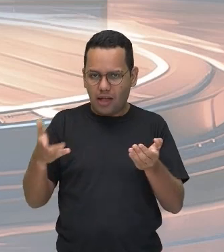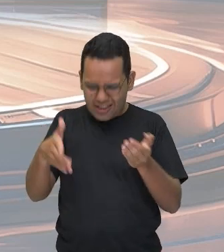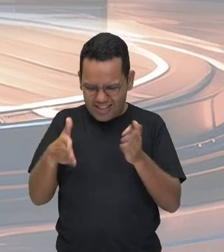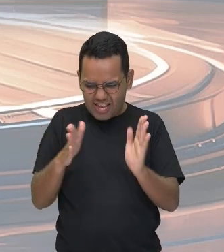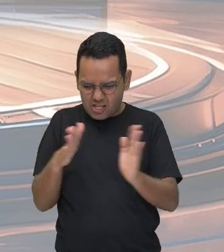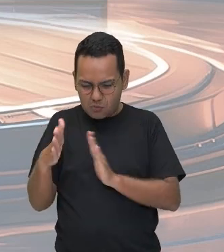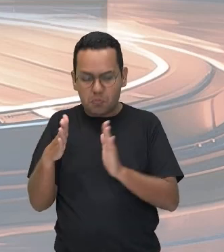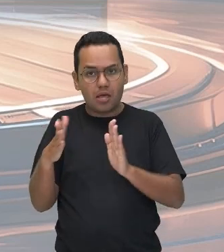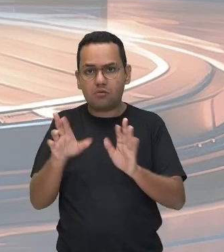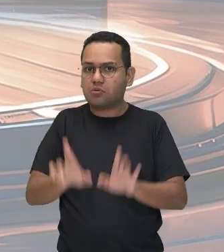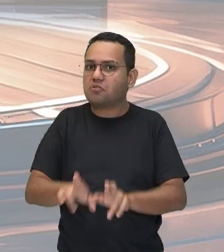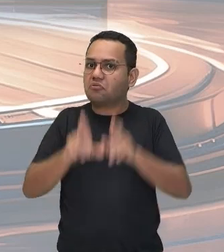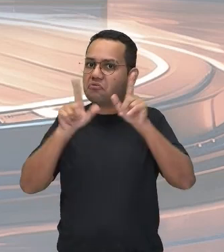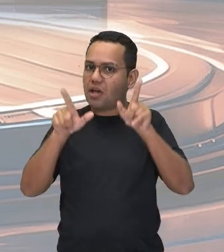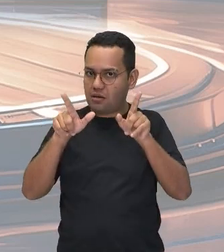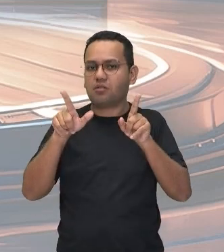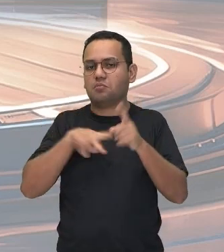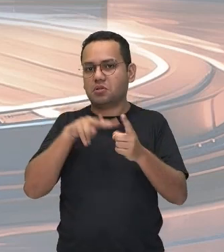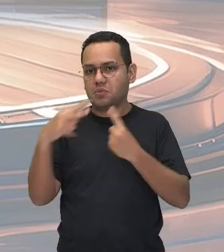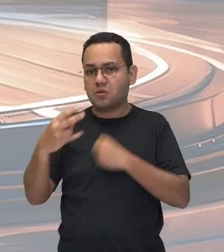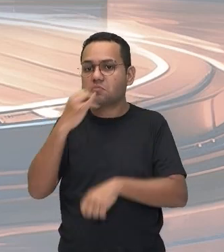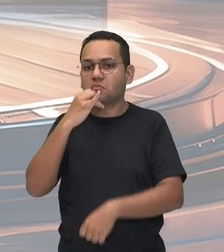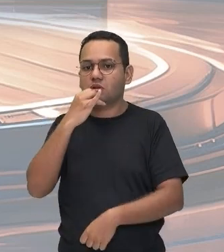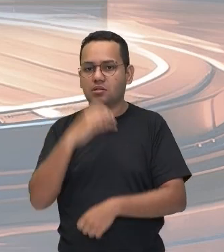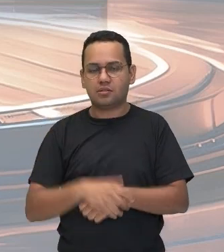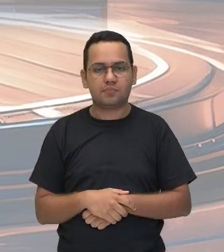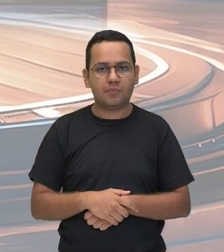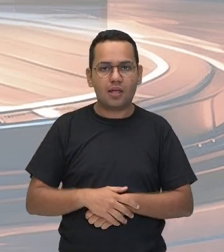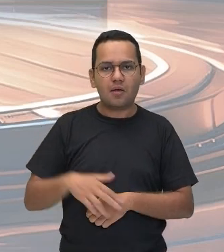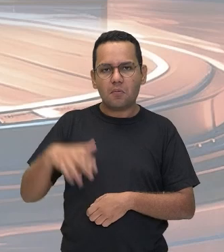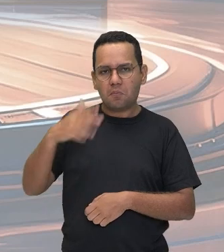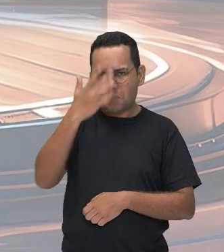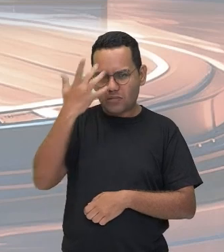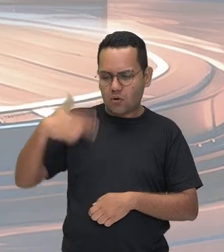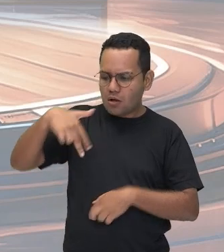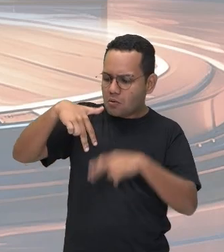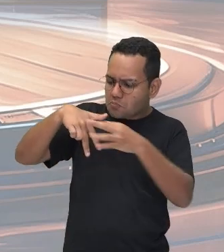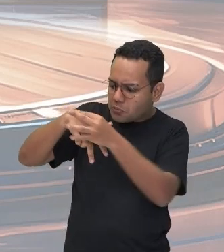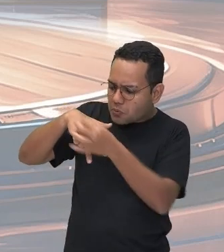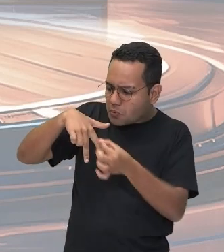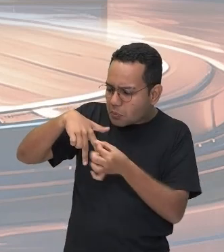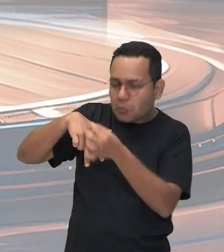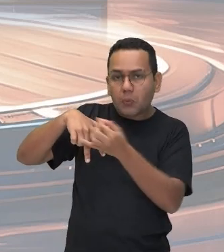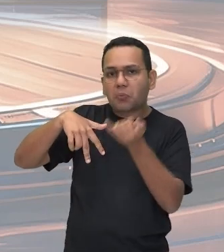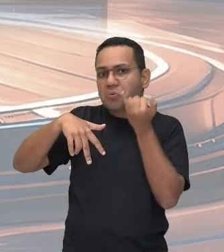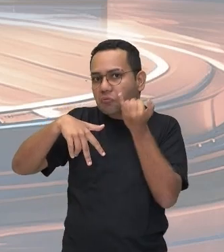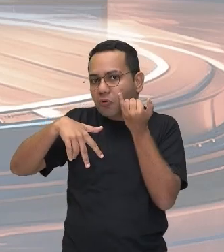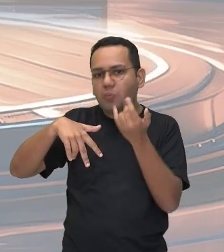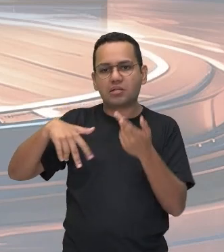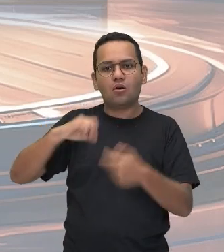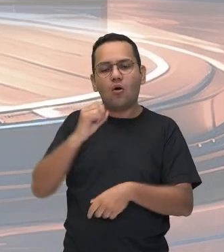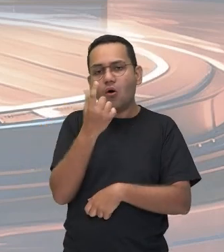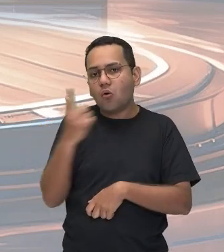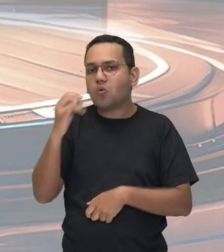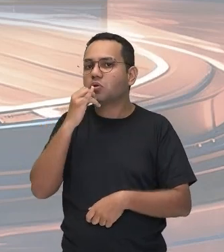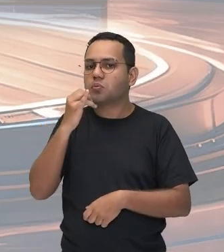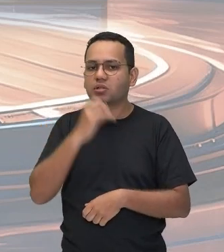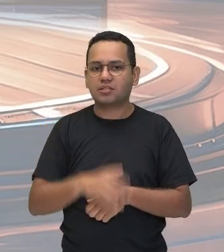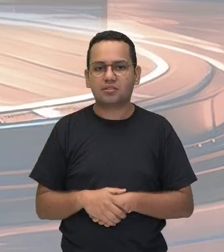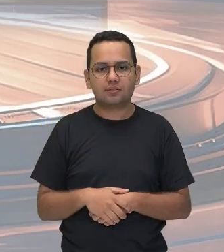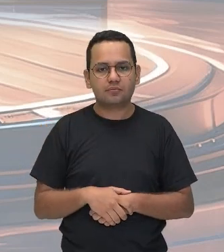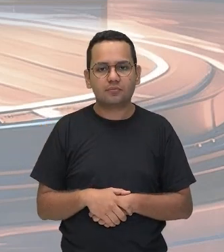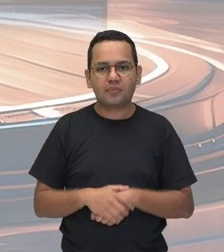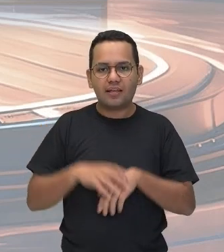esporte mudou bastante. O uso de sensores de movimento e câmeras de alta velocidade para análise do desempenho de